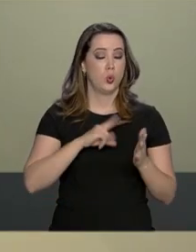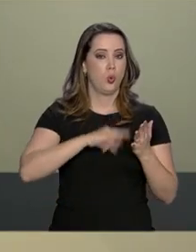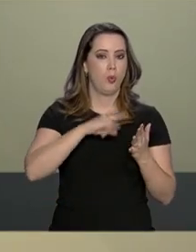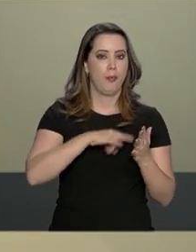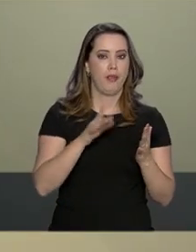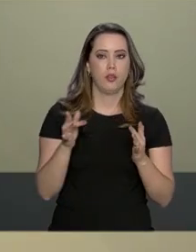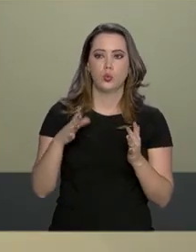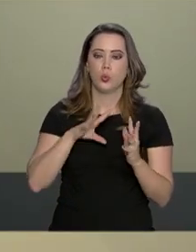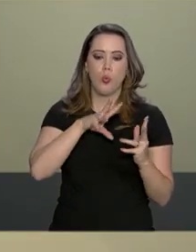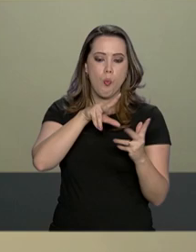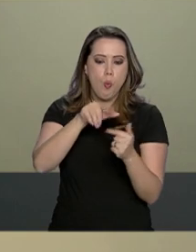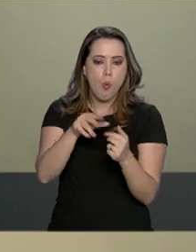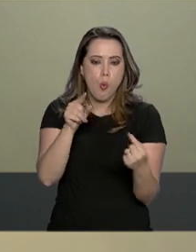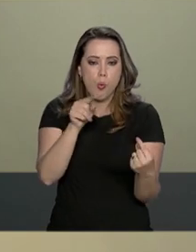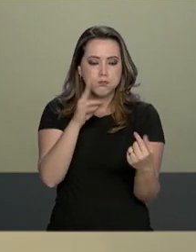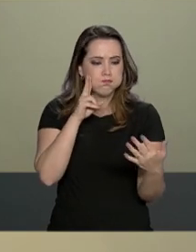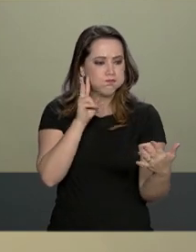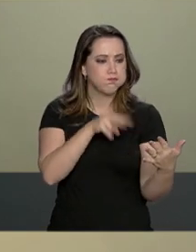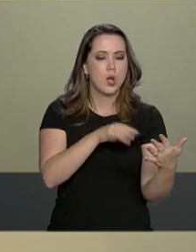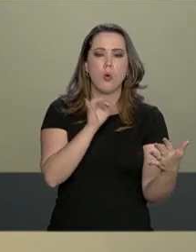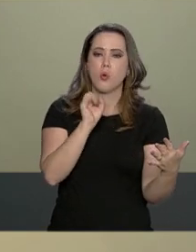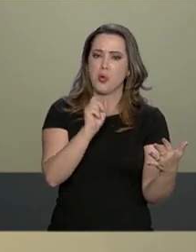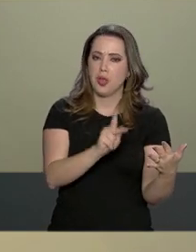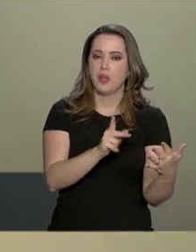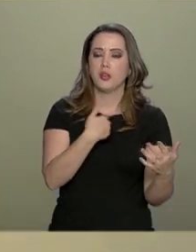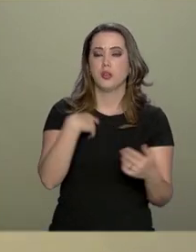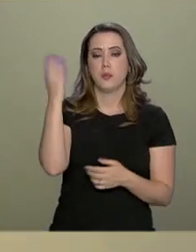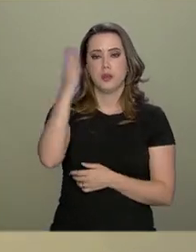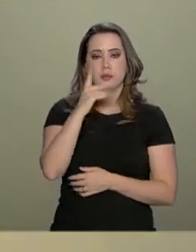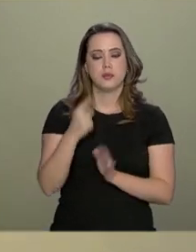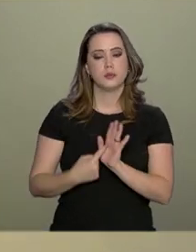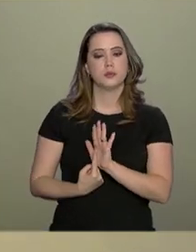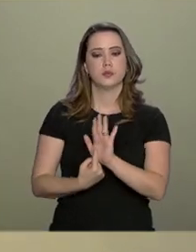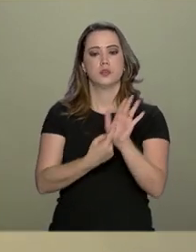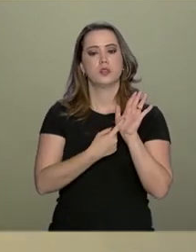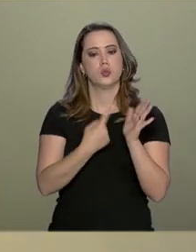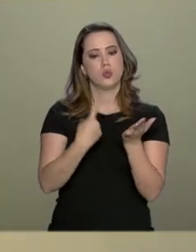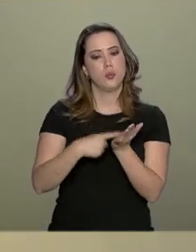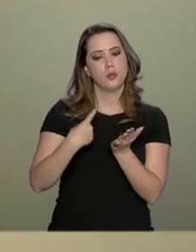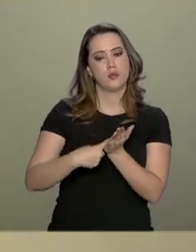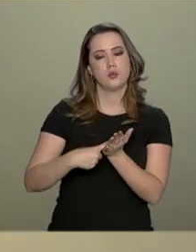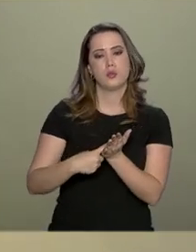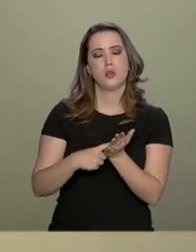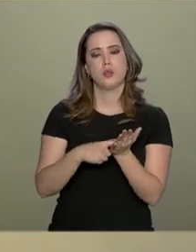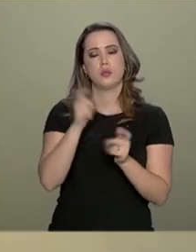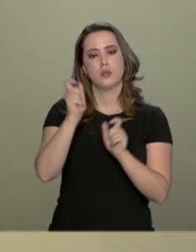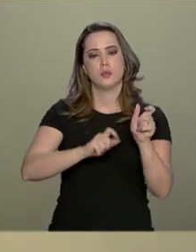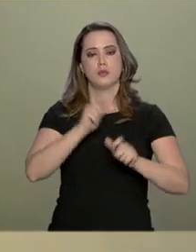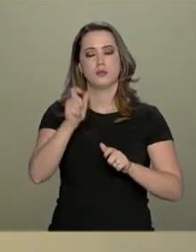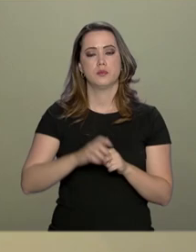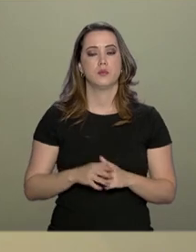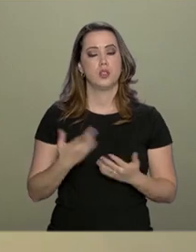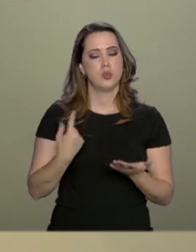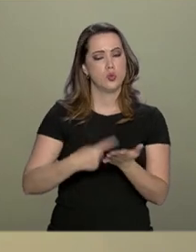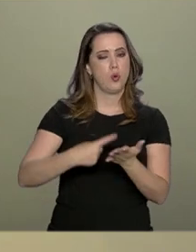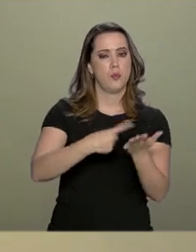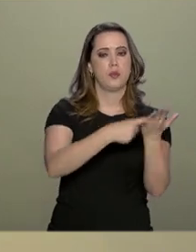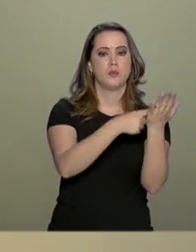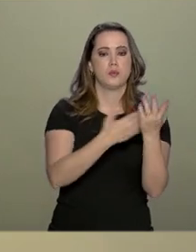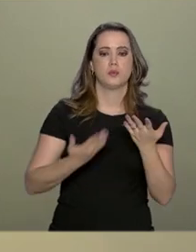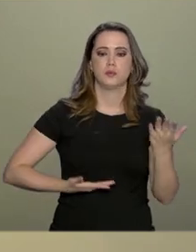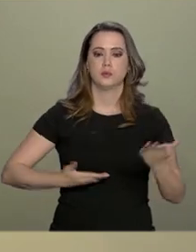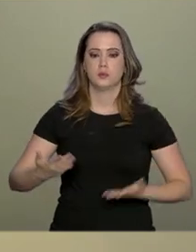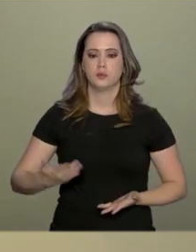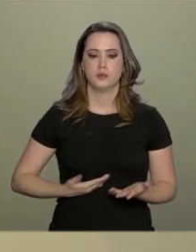mundial. Então, é esse tipo de exemplo que o Brasil precisa dar, de compromisso com as pessoas, de compromisso de